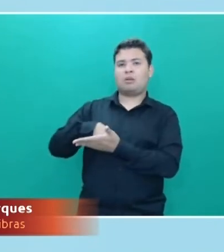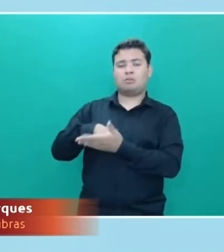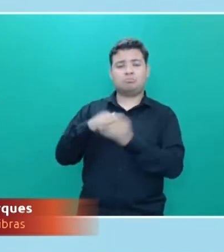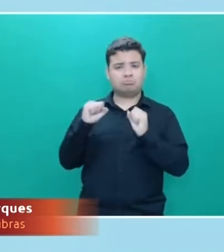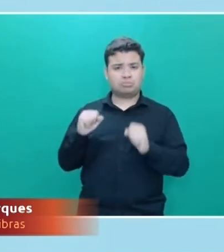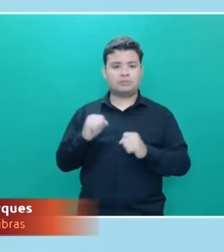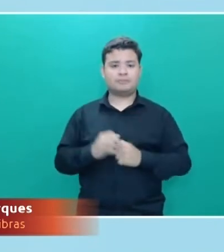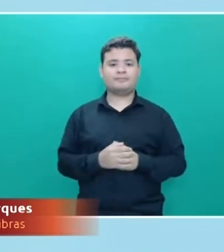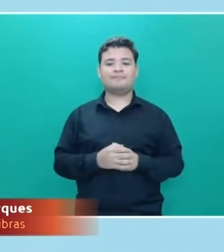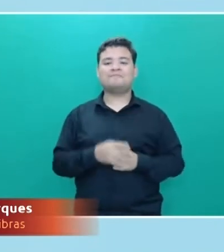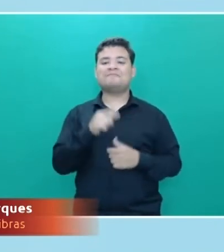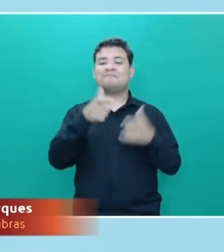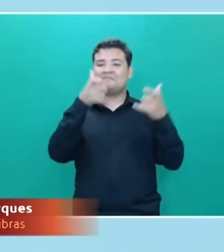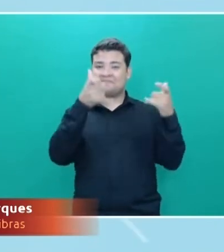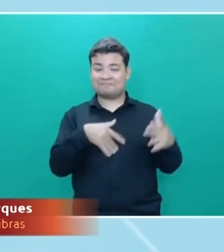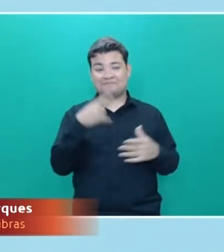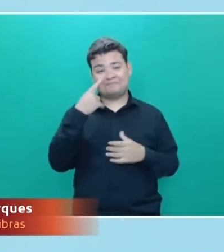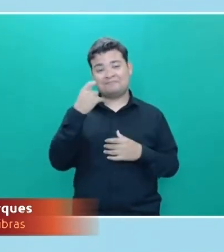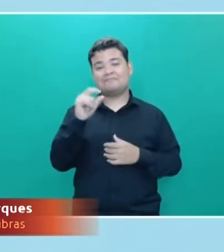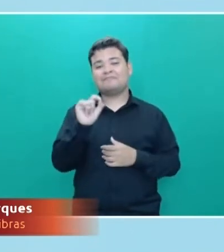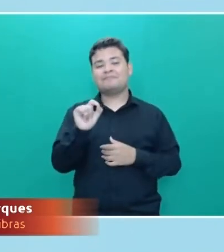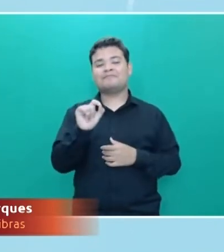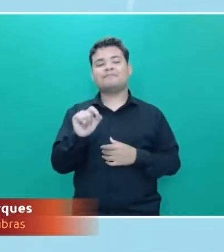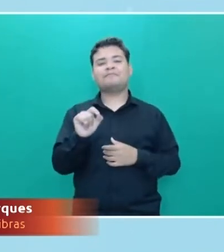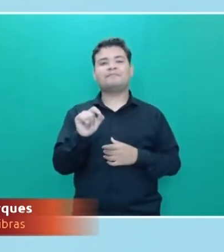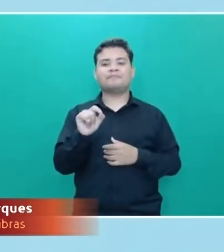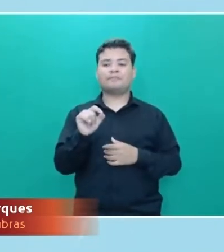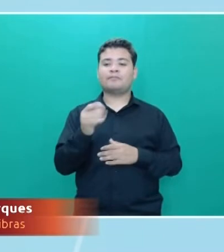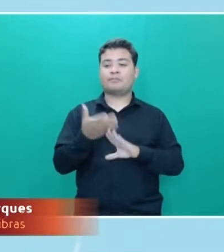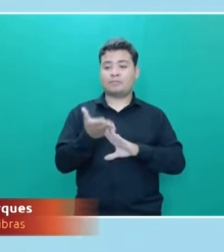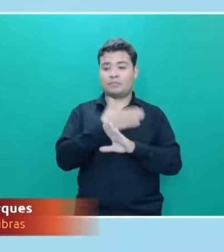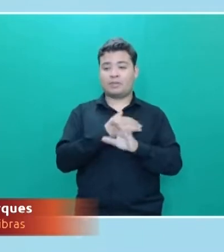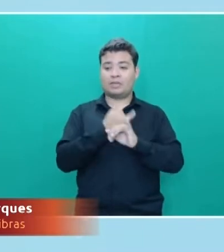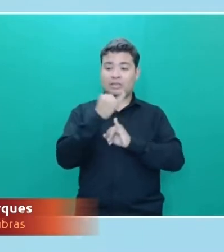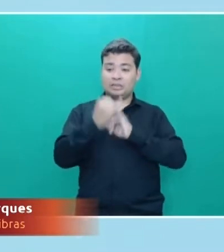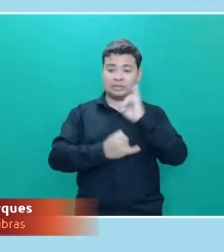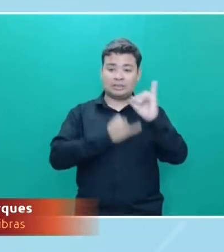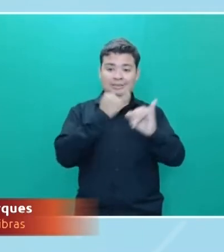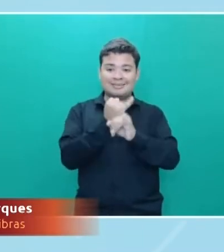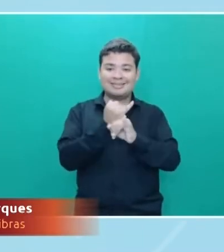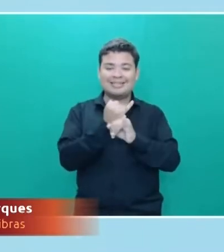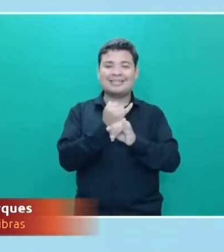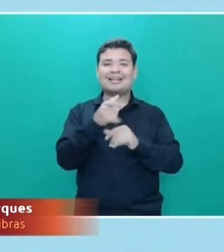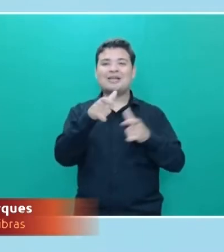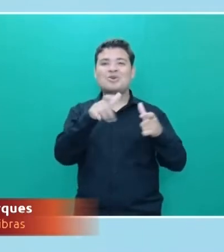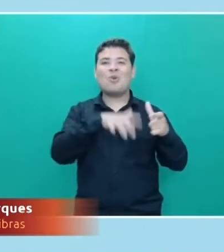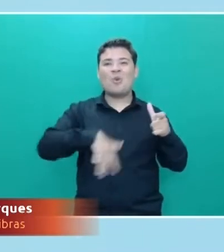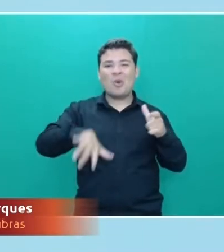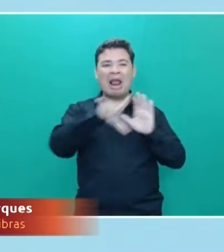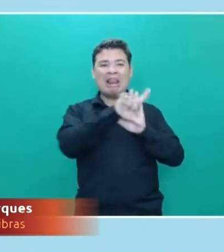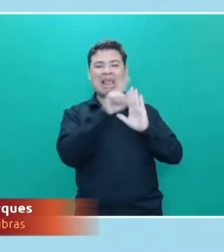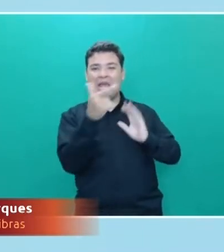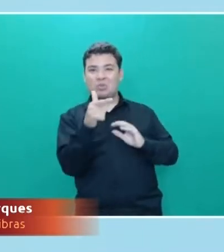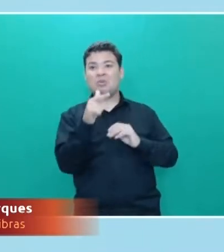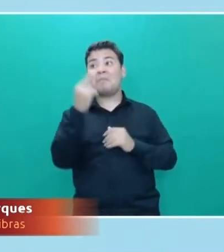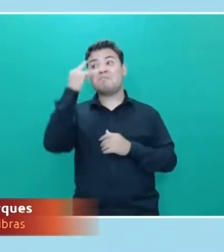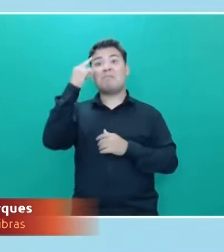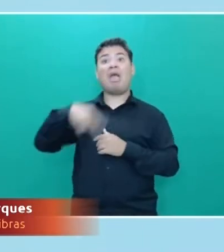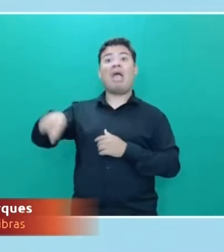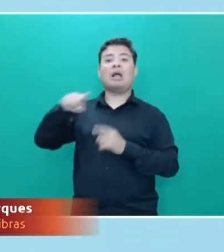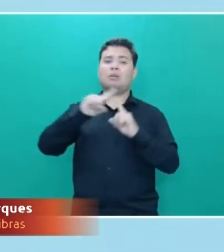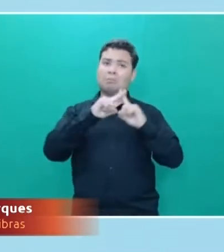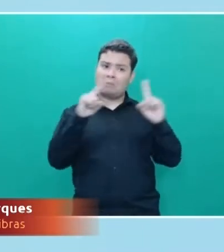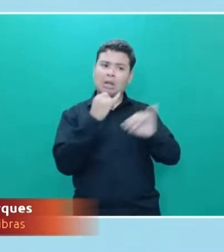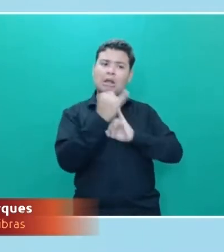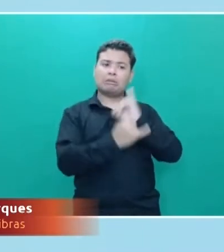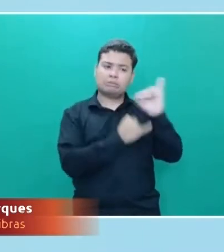falou em uma resposta anterior é que a internet não é terra de ninguém. Muita gente acha que por ser um local